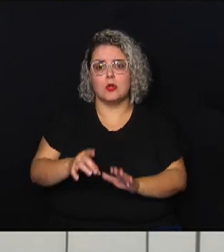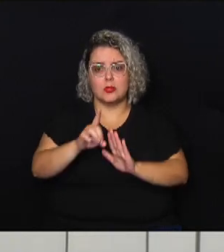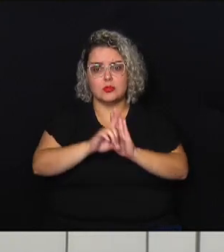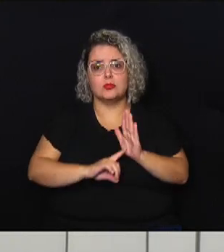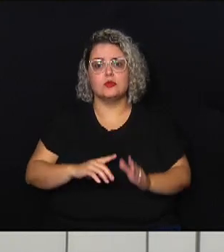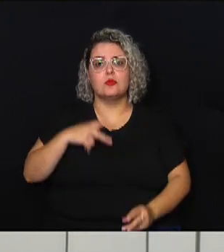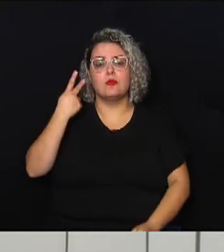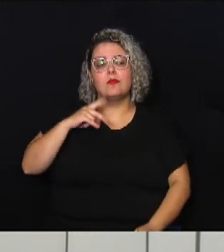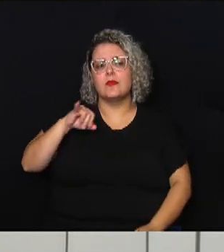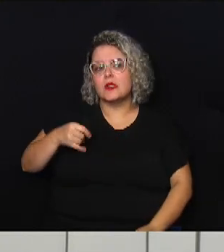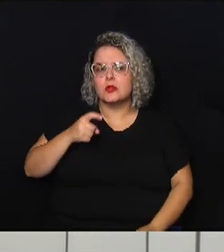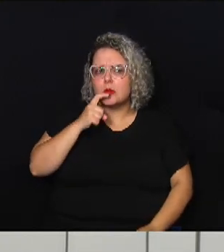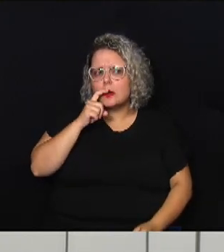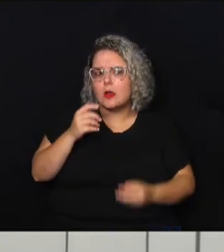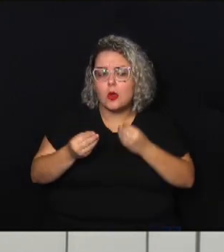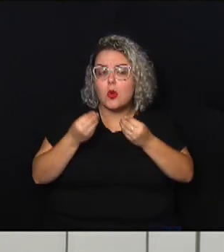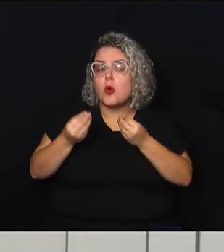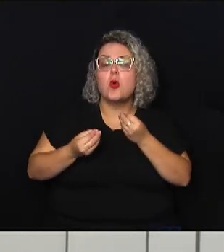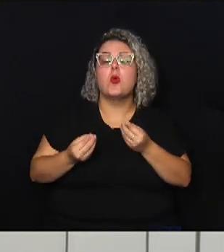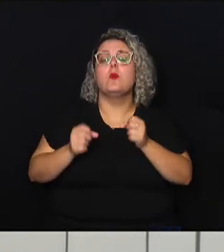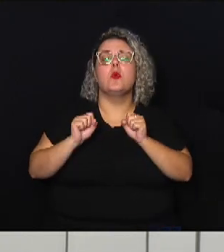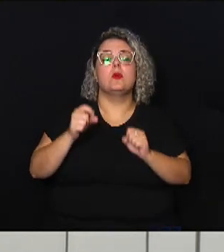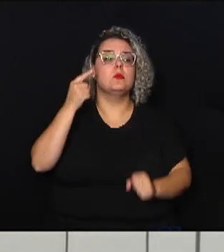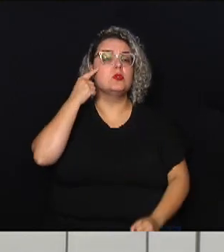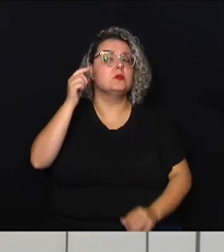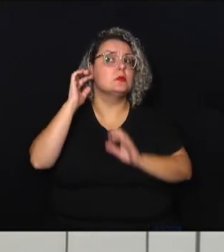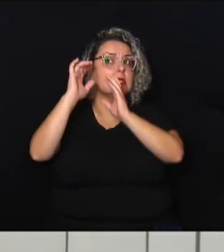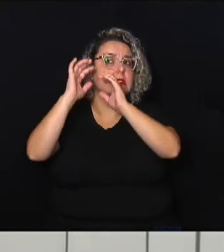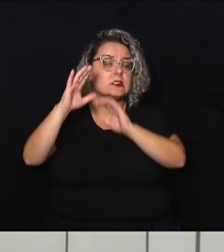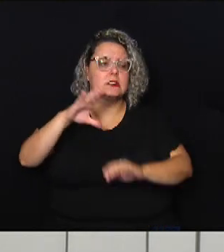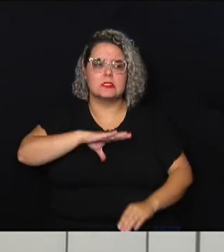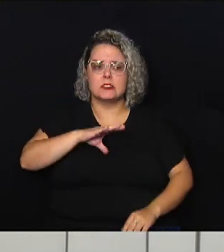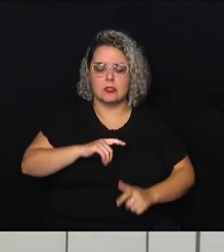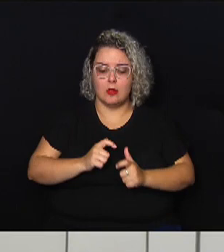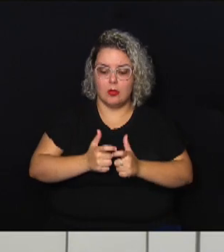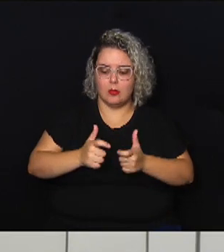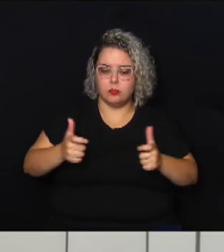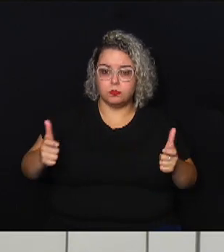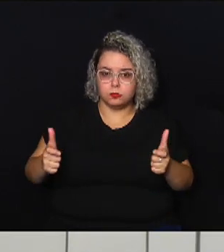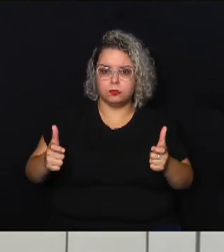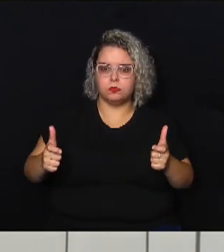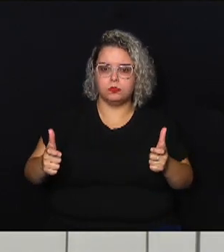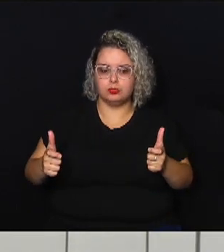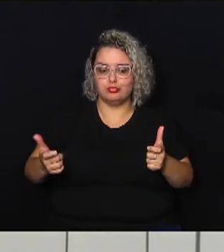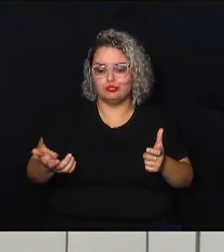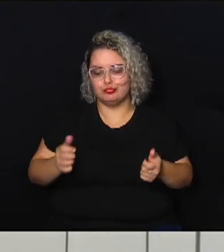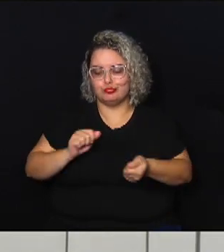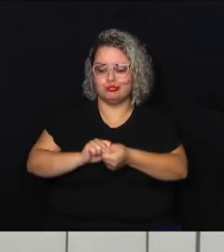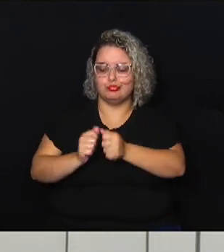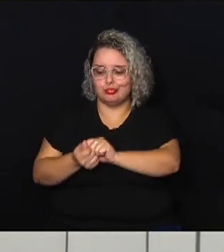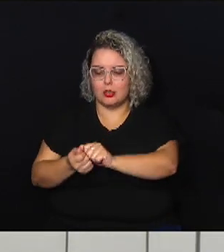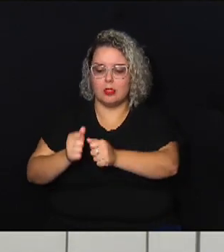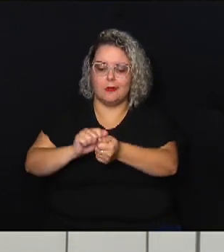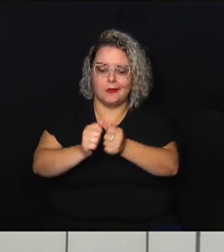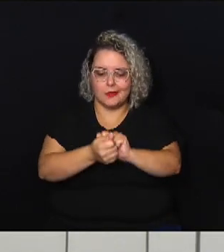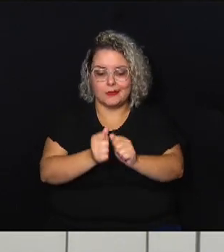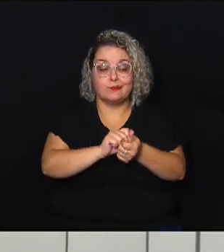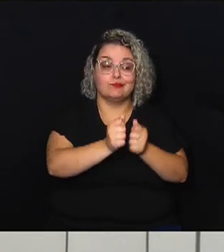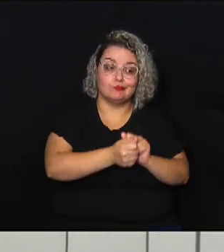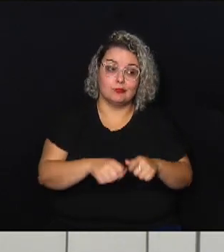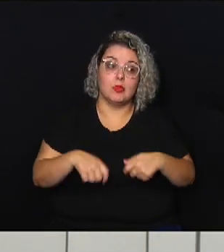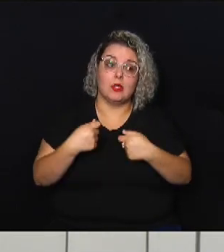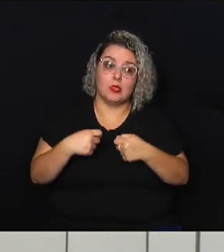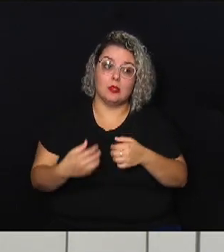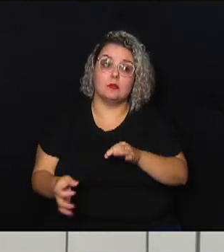Schneider, como que a gente pode pensar nessa cidade que cresceu como uma coxa de retalhos e que a gente precisa acertar